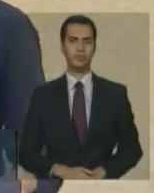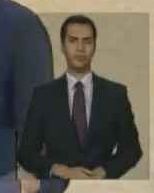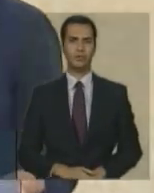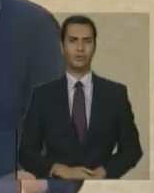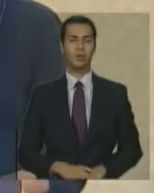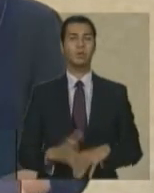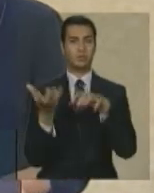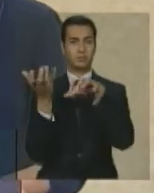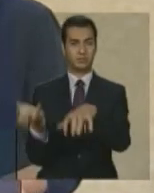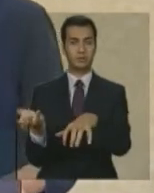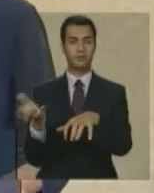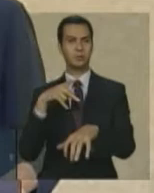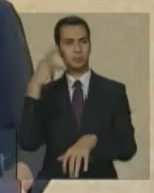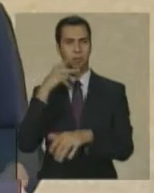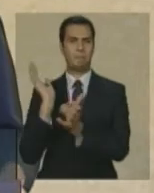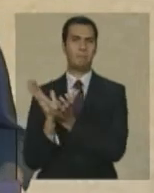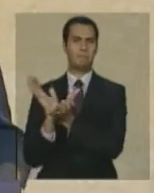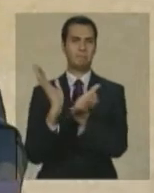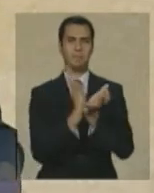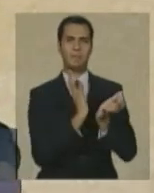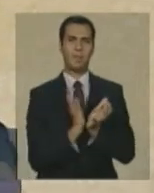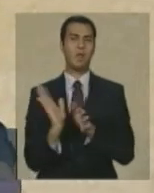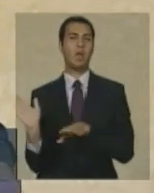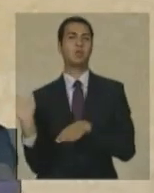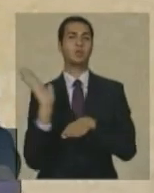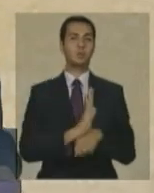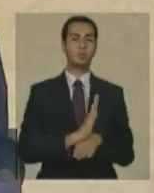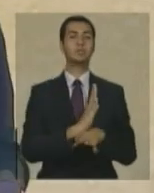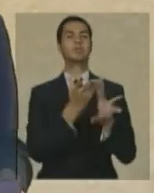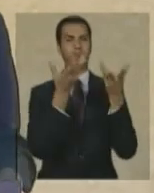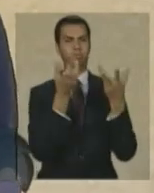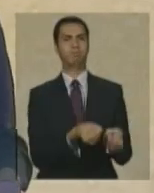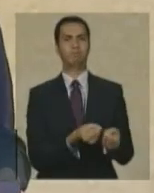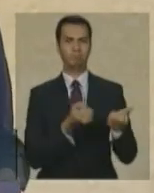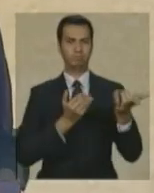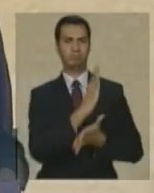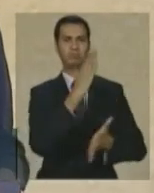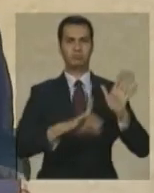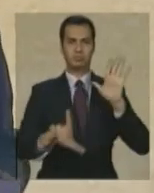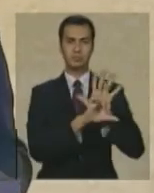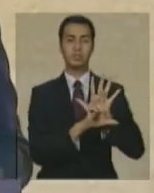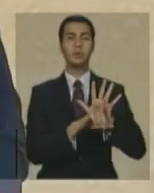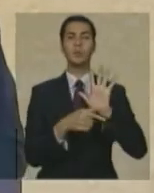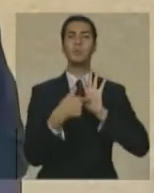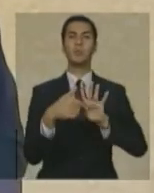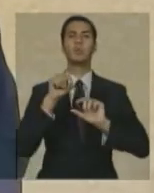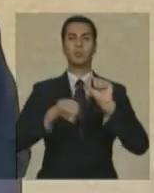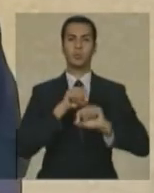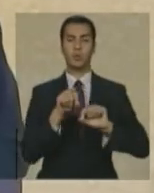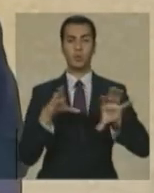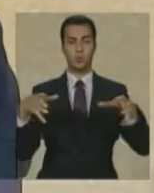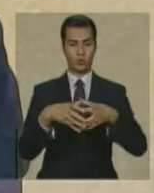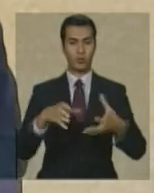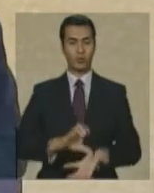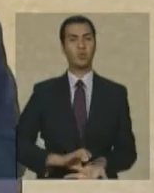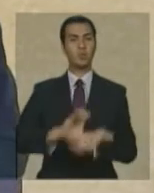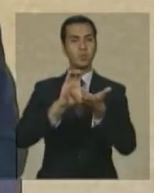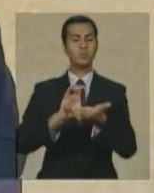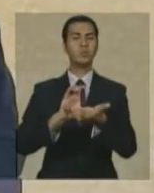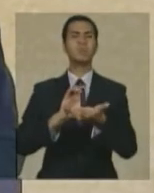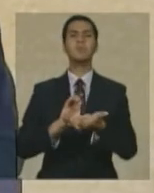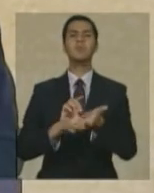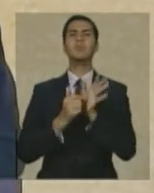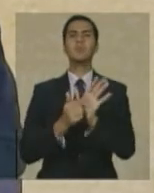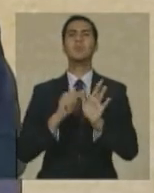apoio suprapartidário mostra que a comissão significa fundamentalmente uma